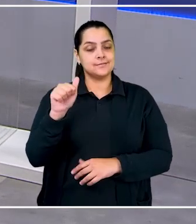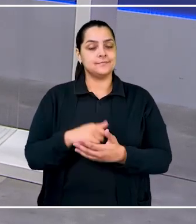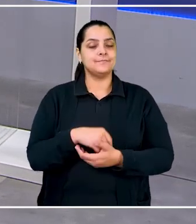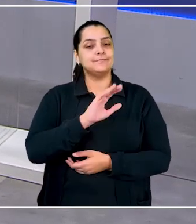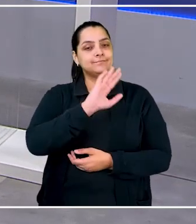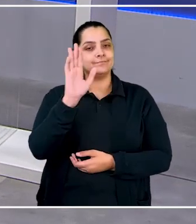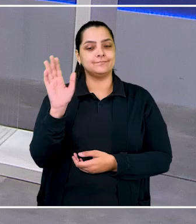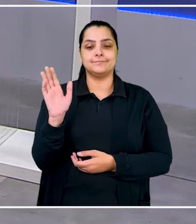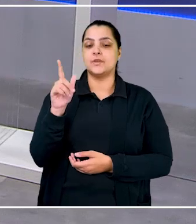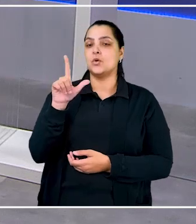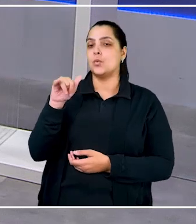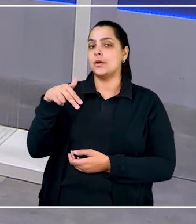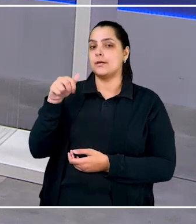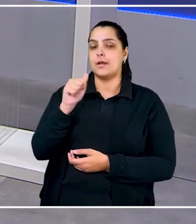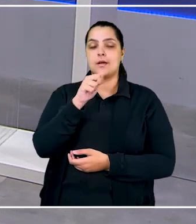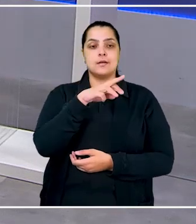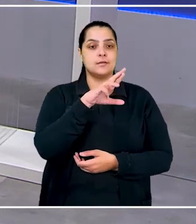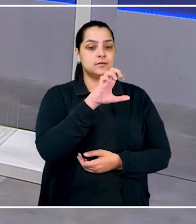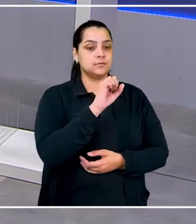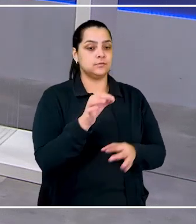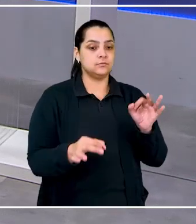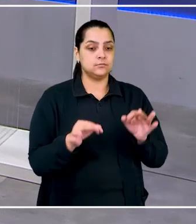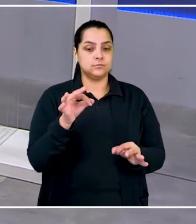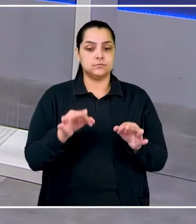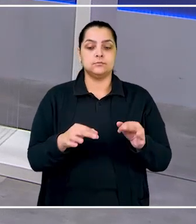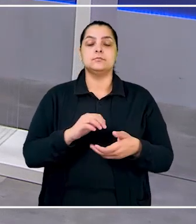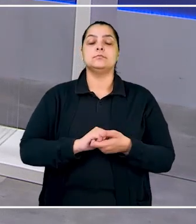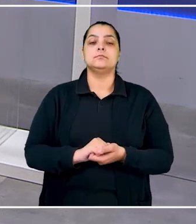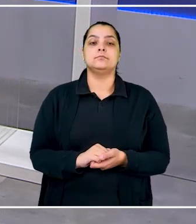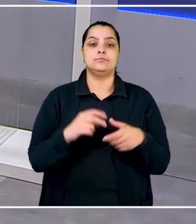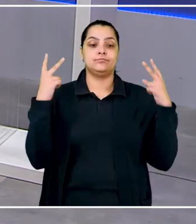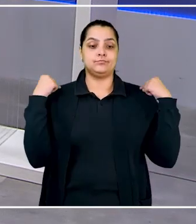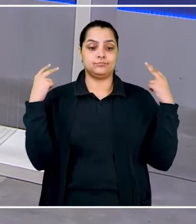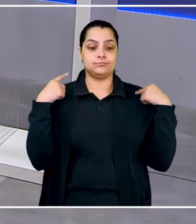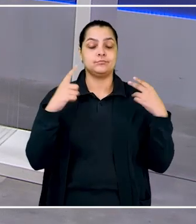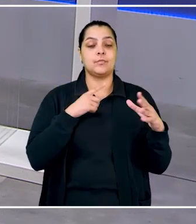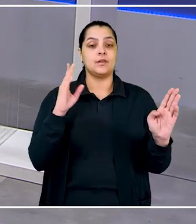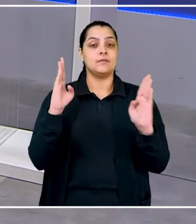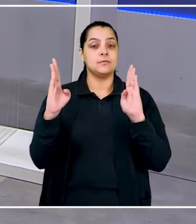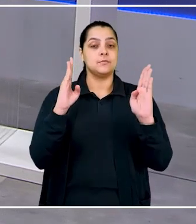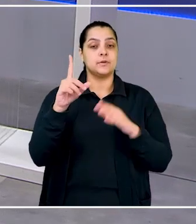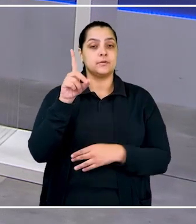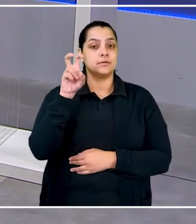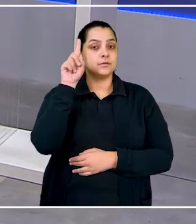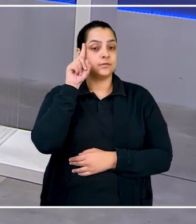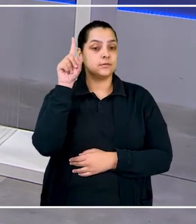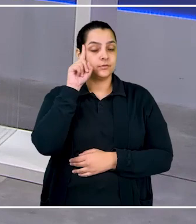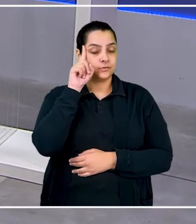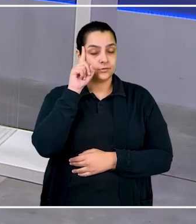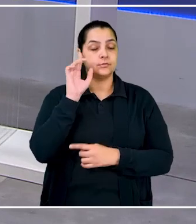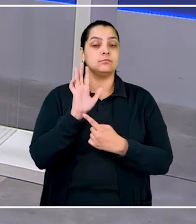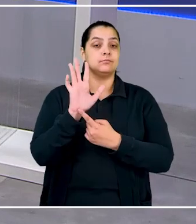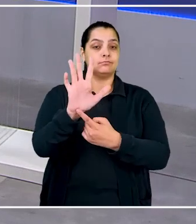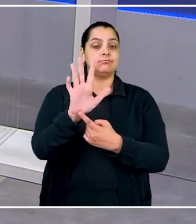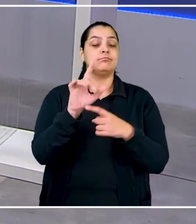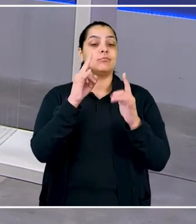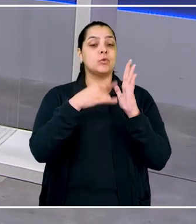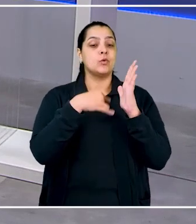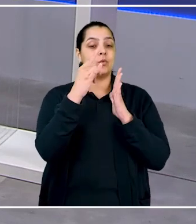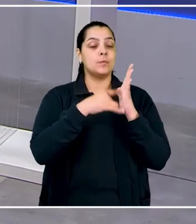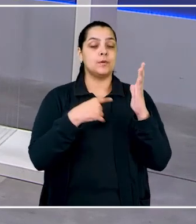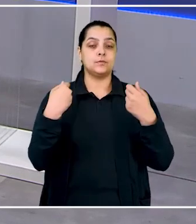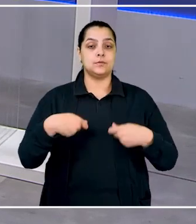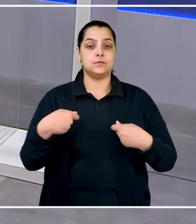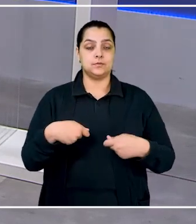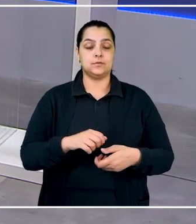Oi Luana e Anderson, ao ajuizar a ação recisória, o motorista teve um prazo de 15 dias para apresentar os